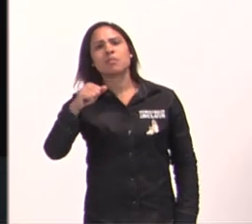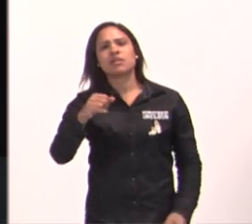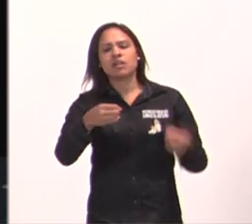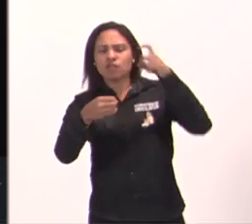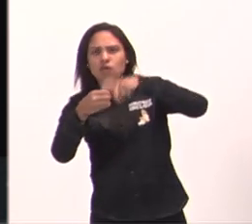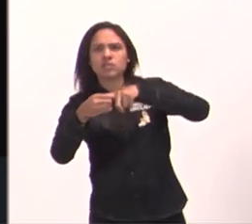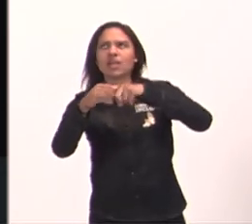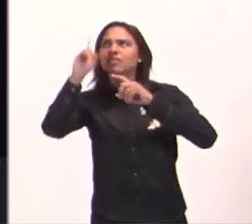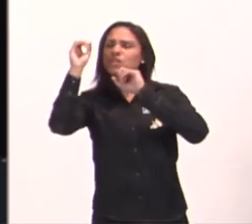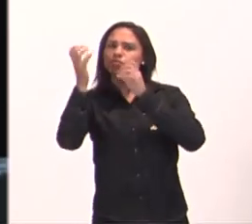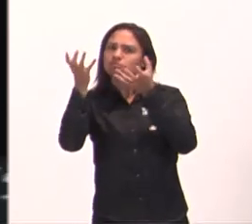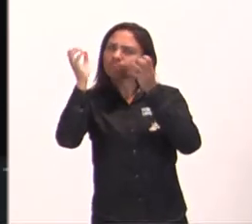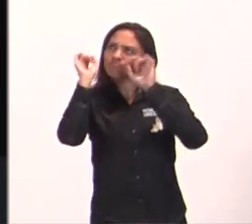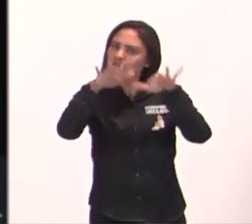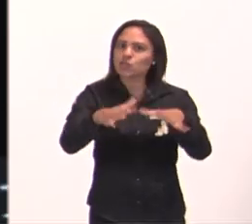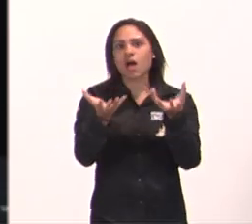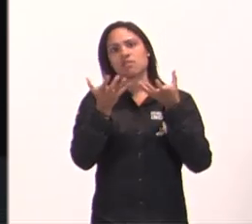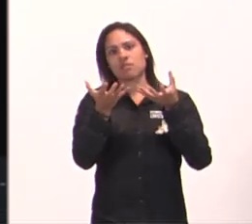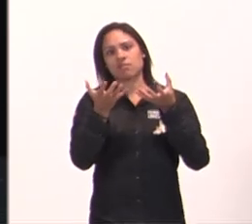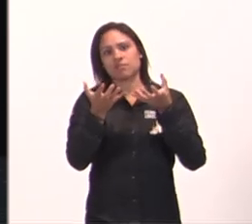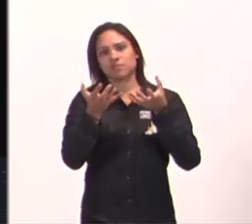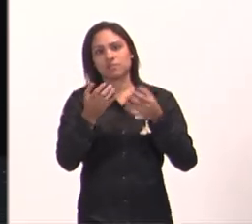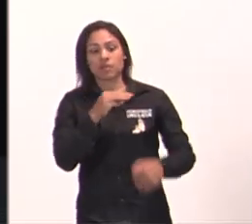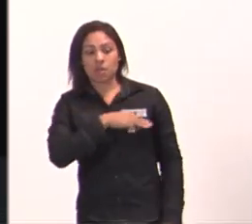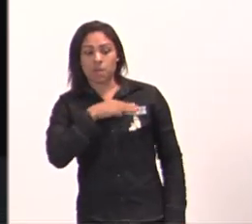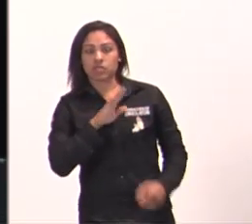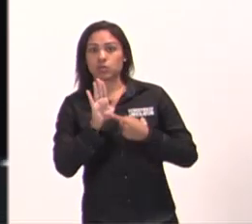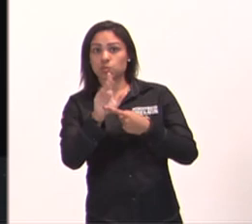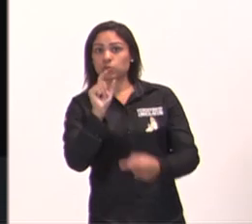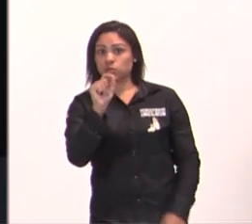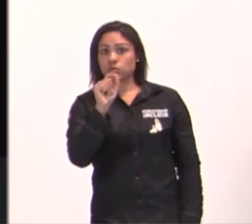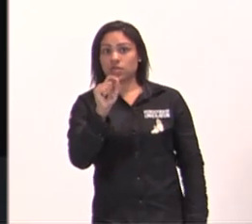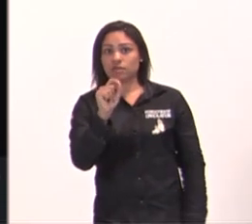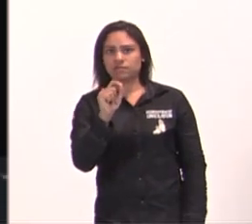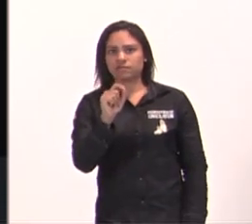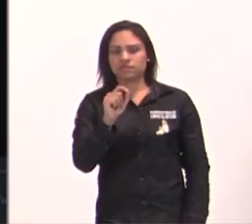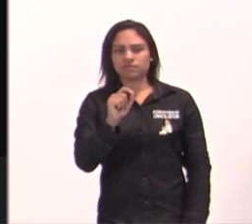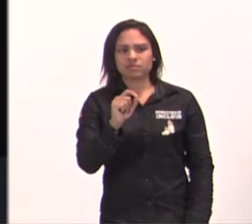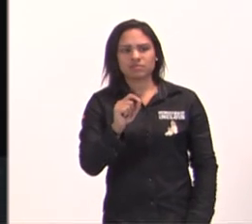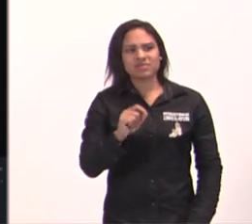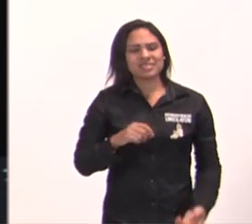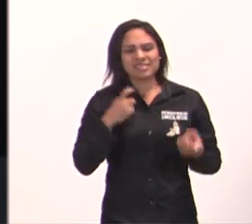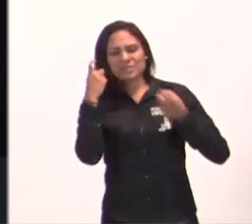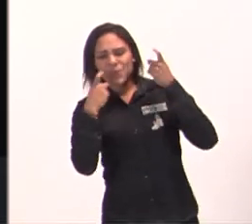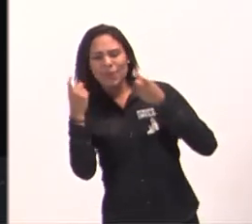Mateus 25 vai dizer, olha, não vos inquieteis, por coisa alguma, basta a cada dia, o seu mal,